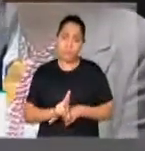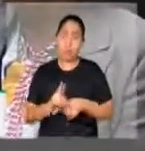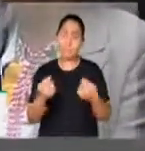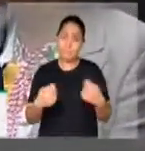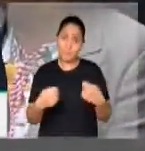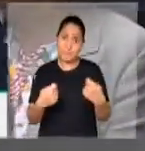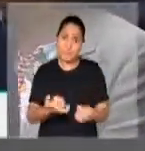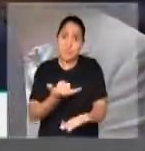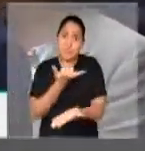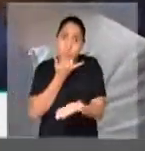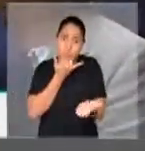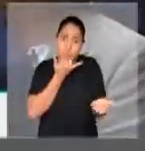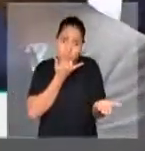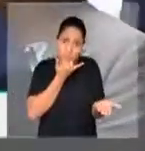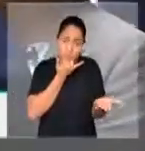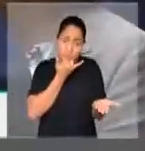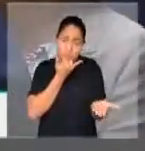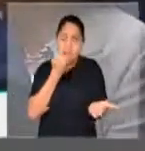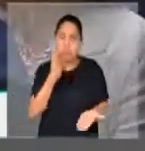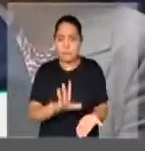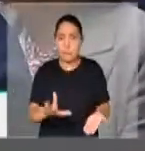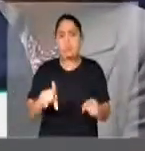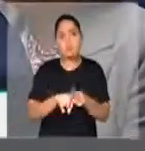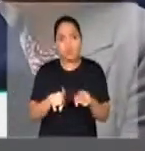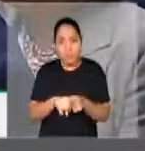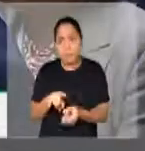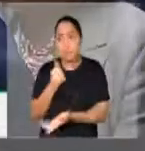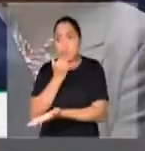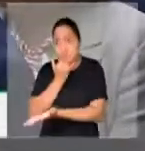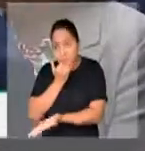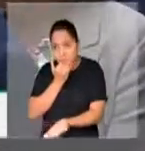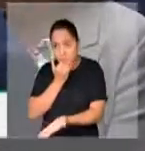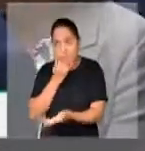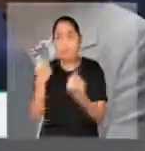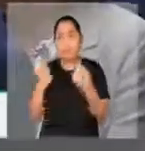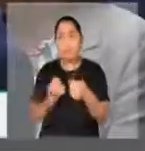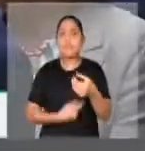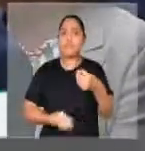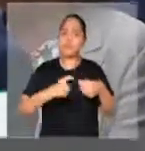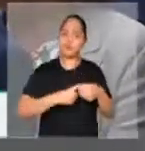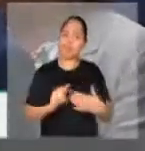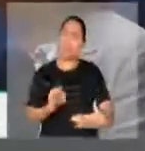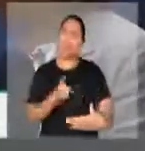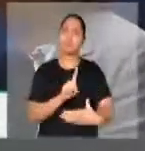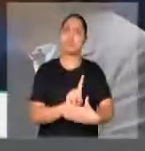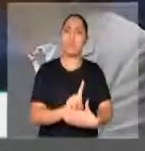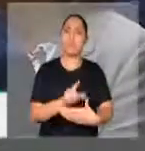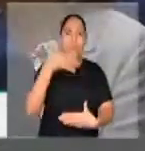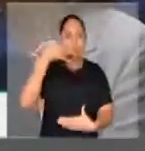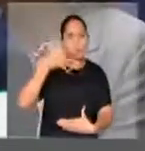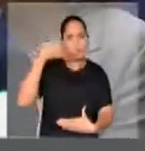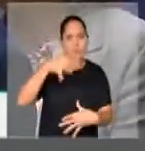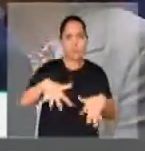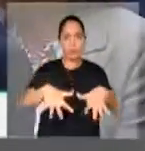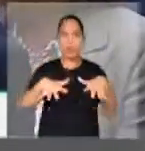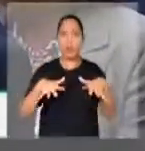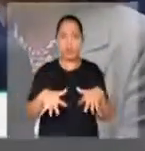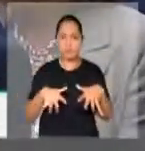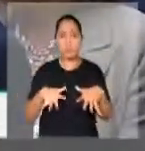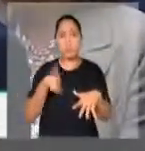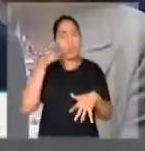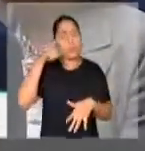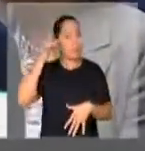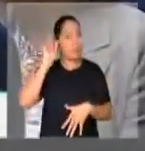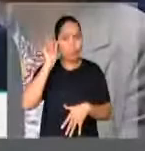desculpas ao Brasil, peça desculpas aos estudantes, volte a essa casa e conclua a audiência que,